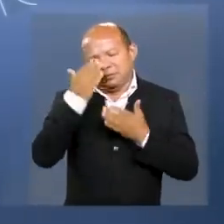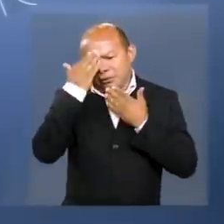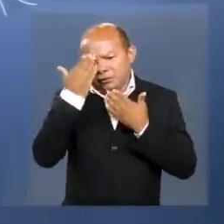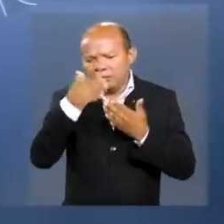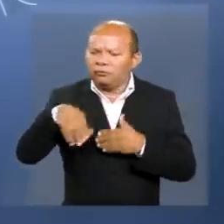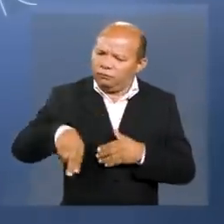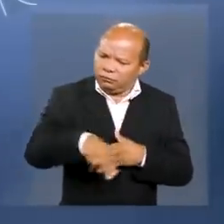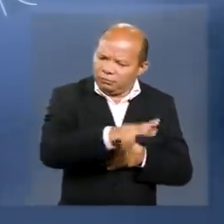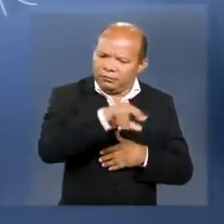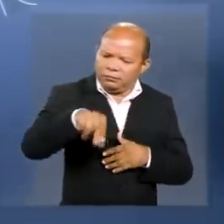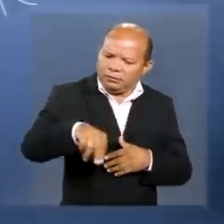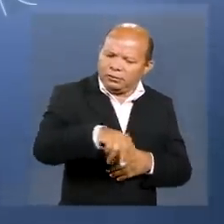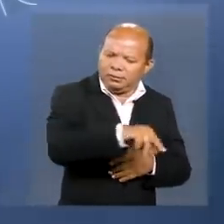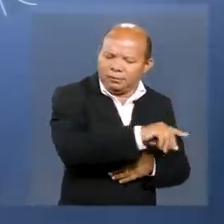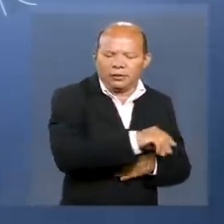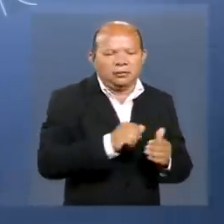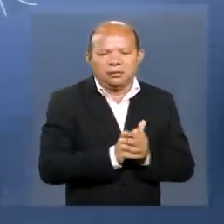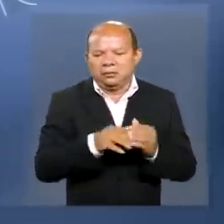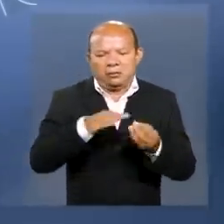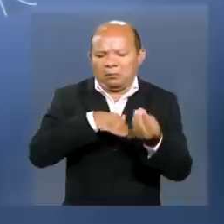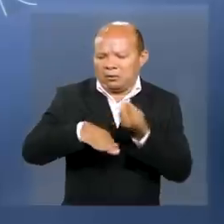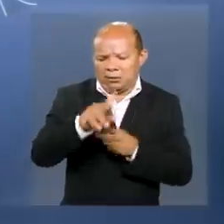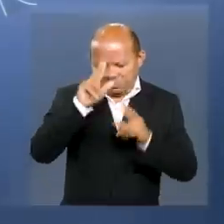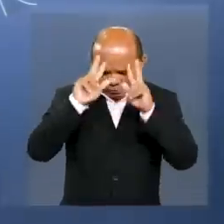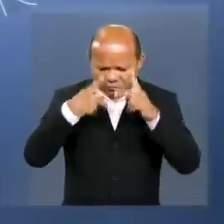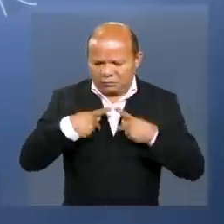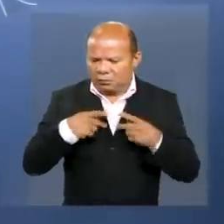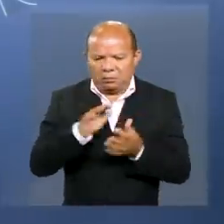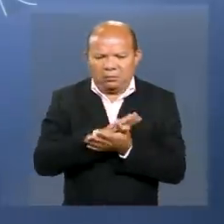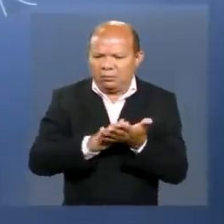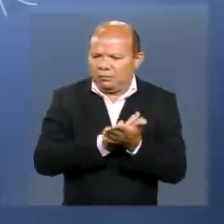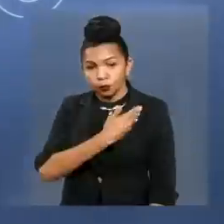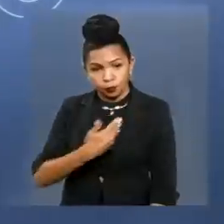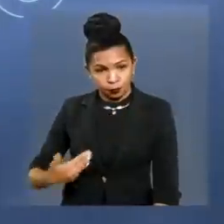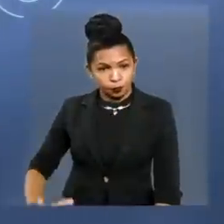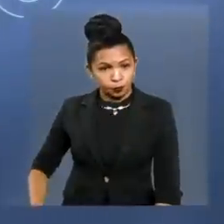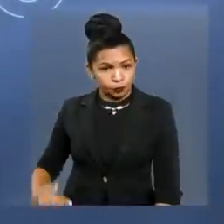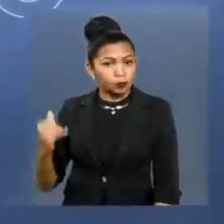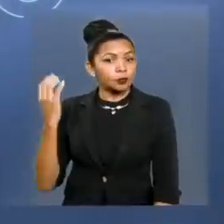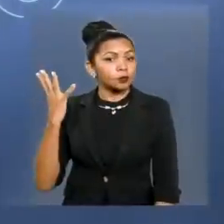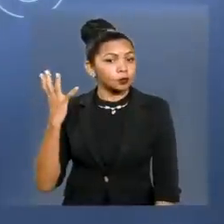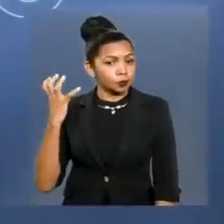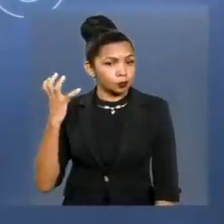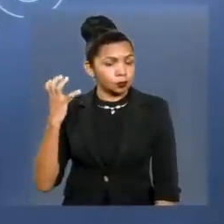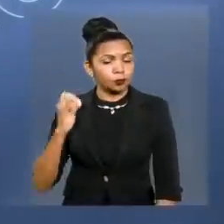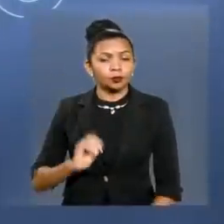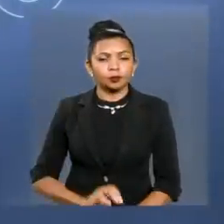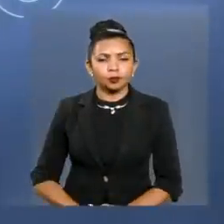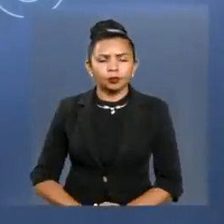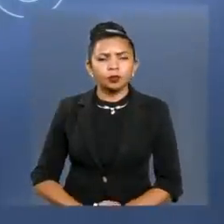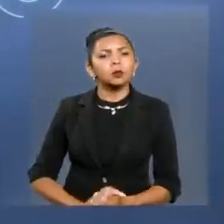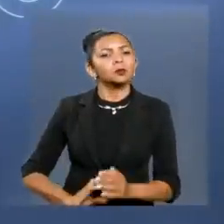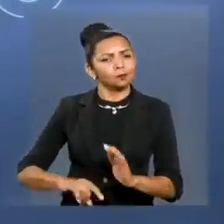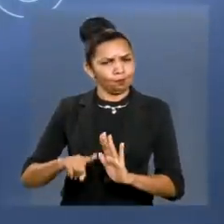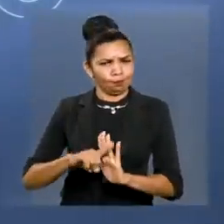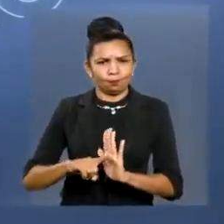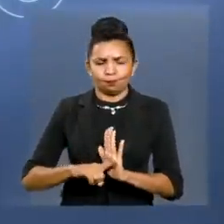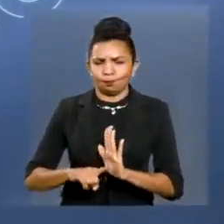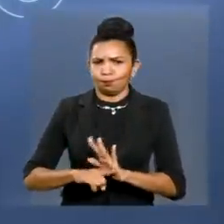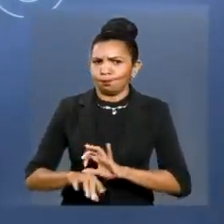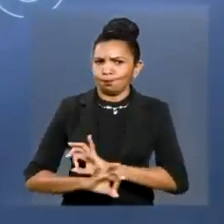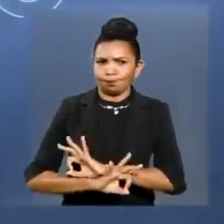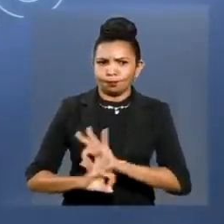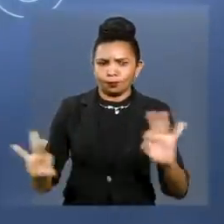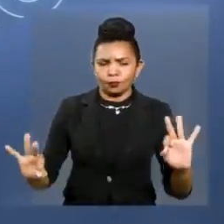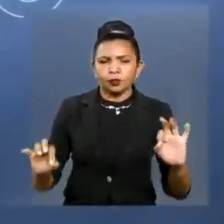eu mesmo vou à praia, eu não tenho ilha privada, eu vou à praia normalmente. Nós temos projetos extraordinários na